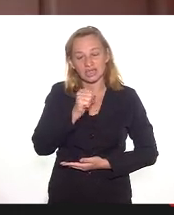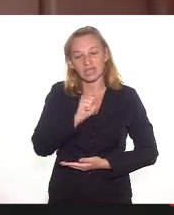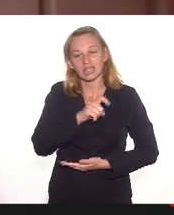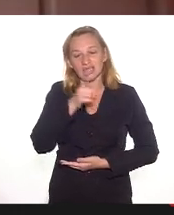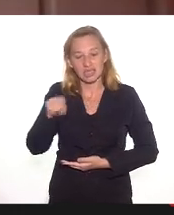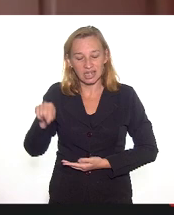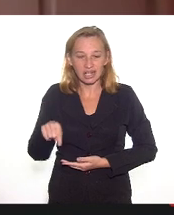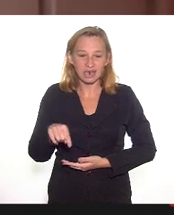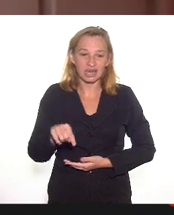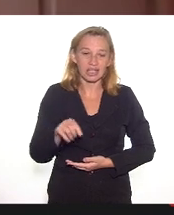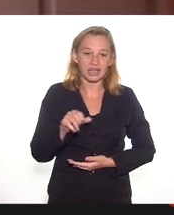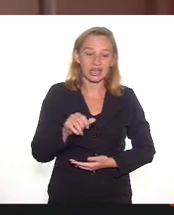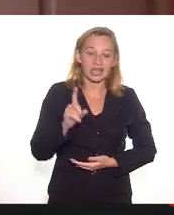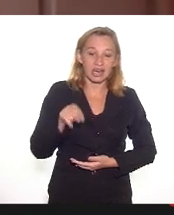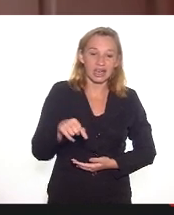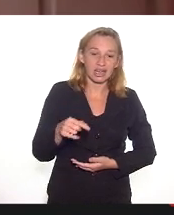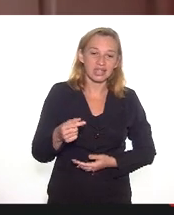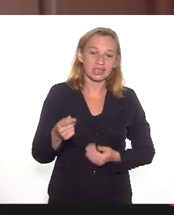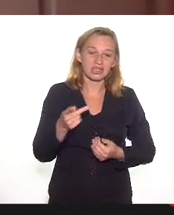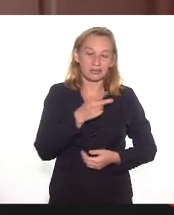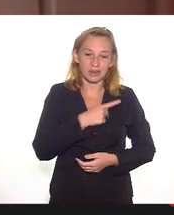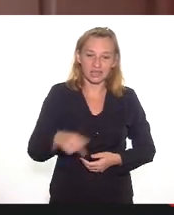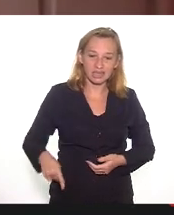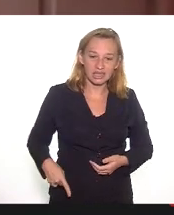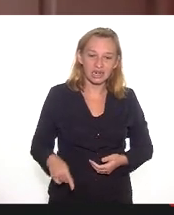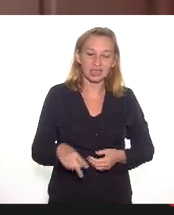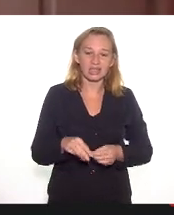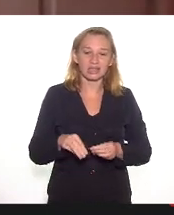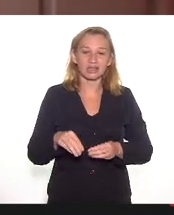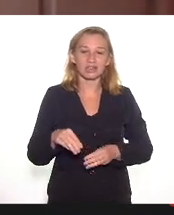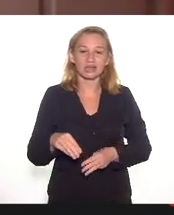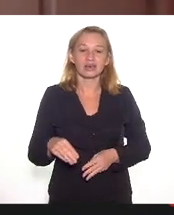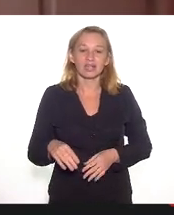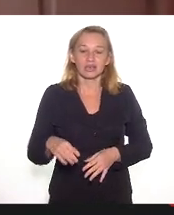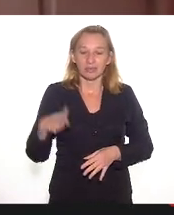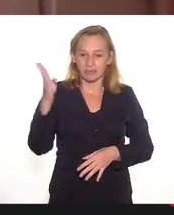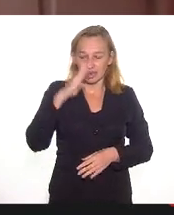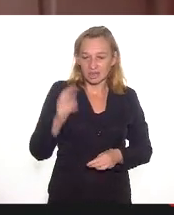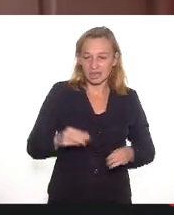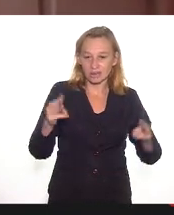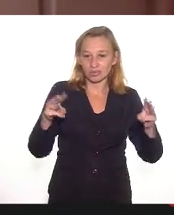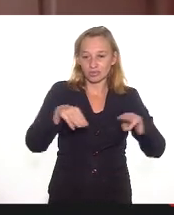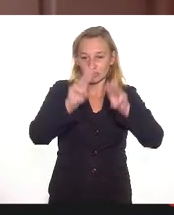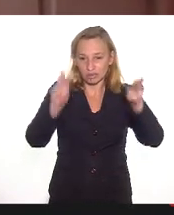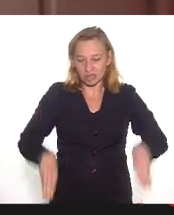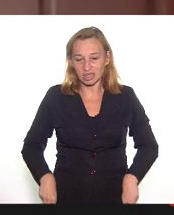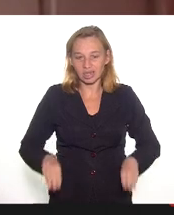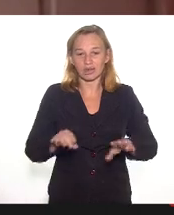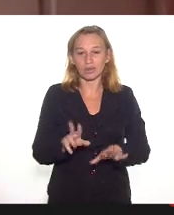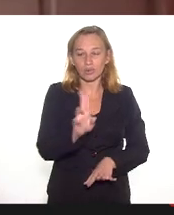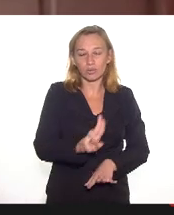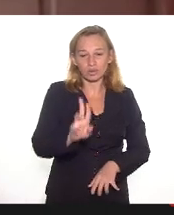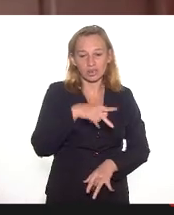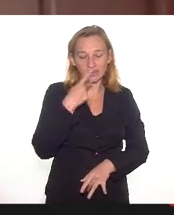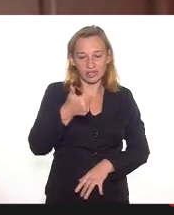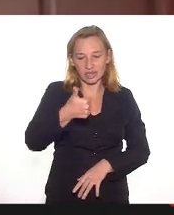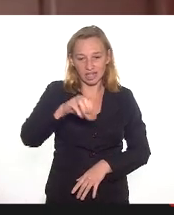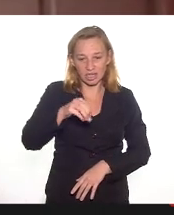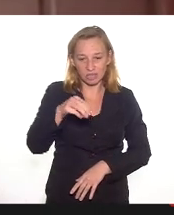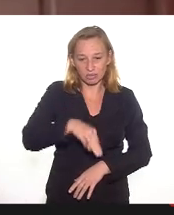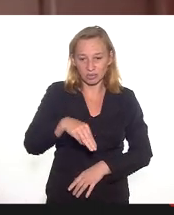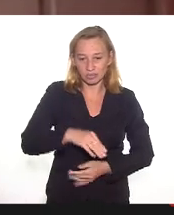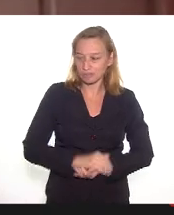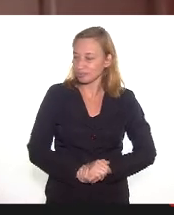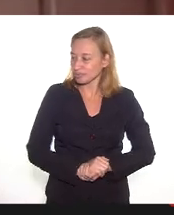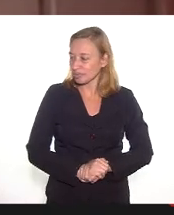-presidente do IBRAM, Instituto Brasileiro de Museus, para fazer o uso da palavra. Você dispõe de dez minutos